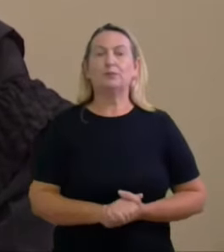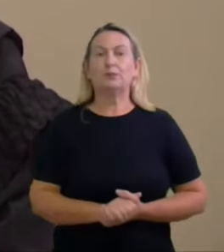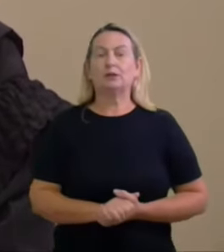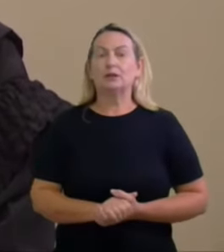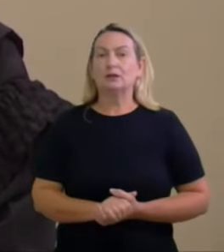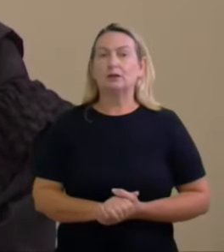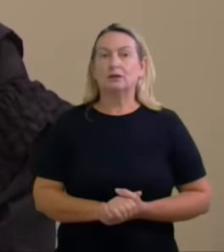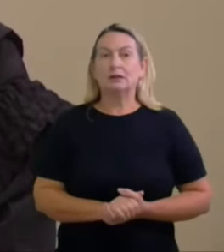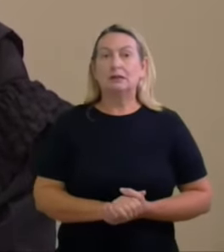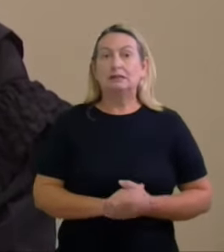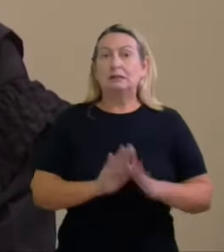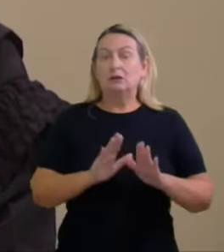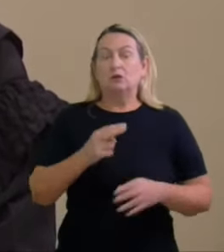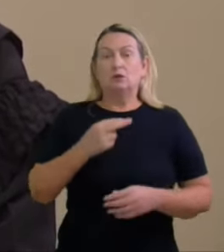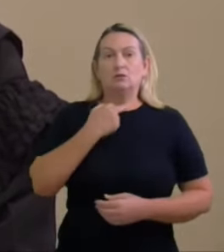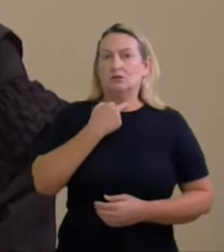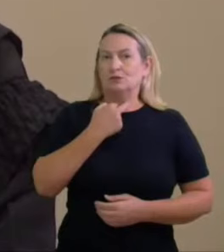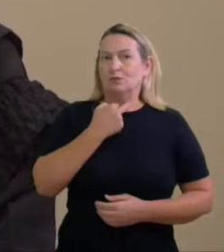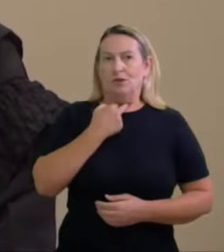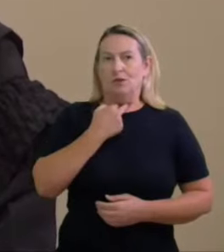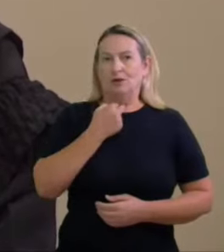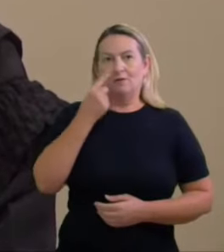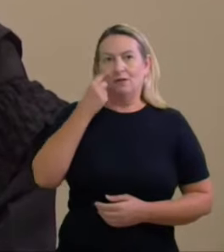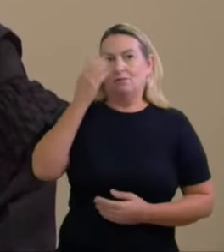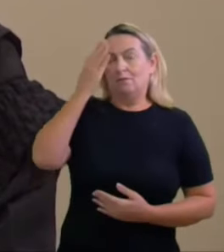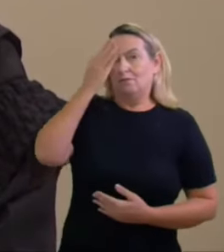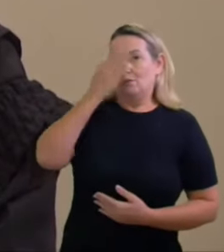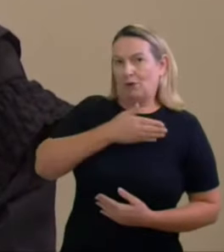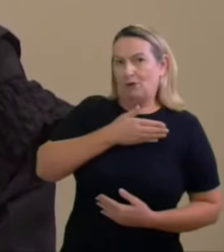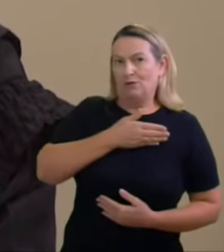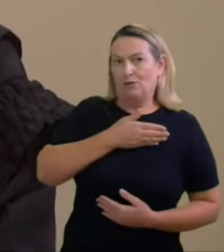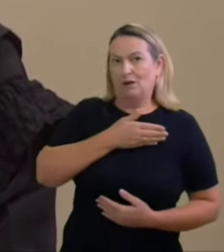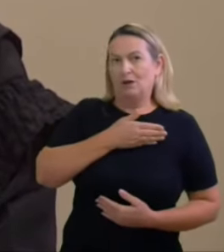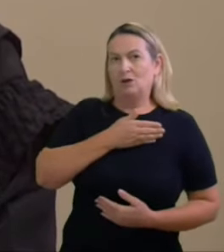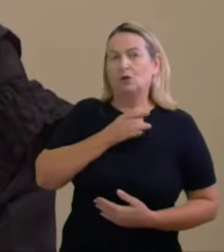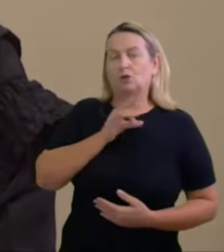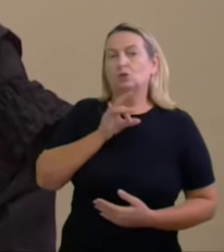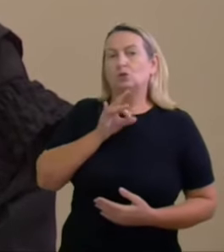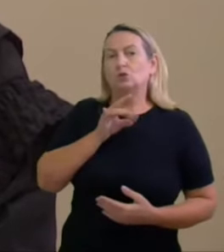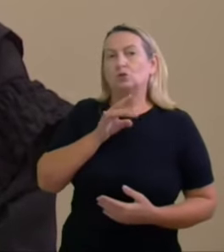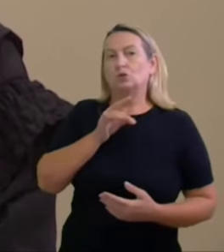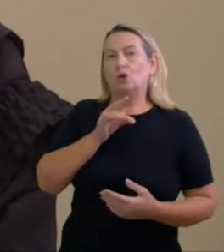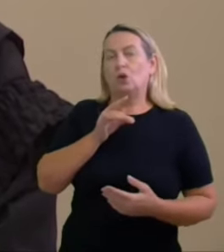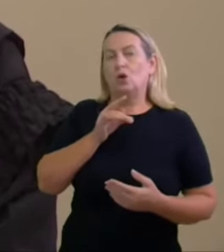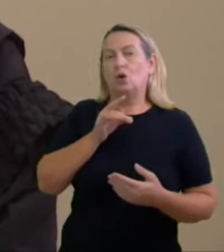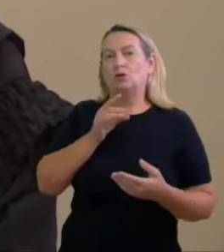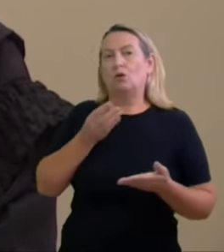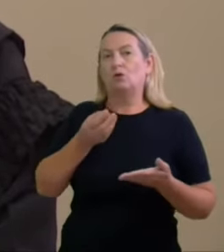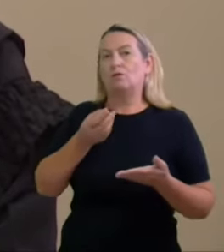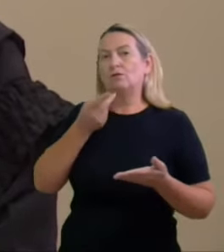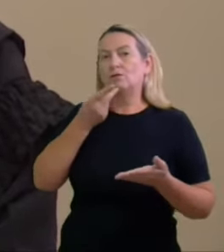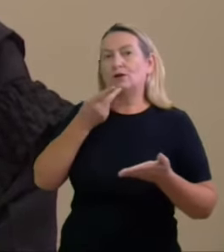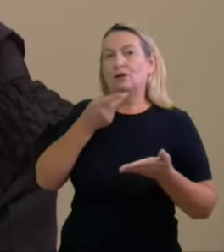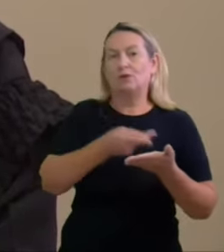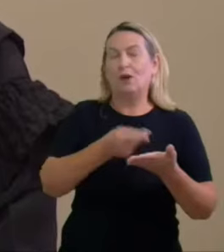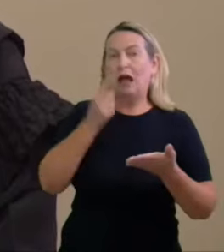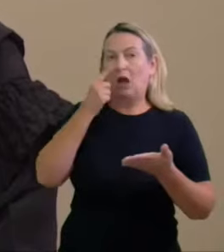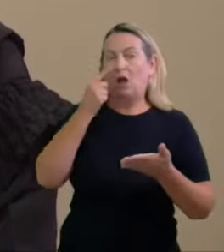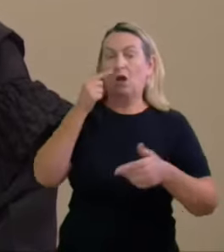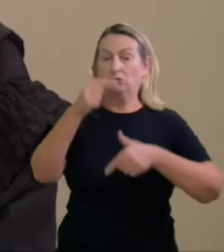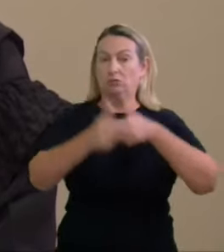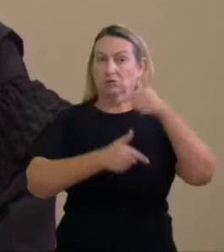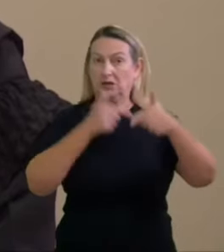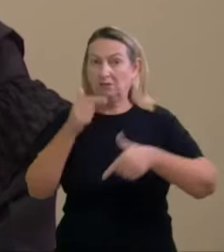não se pode assim tomar como prova ainda a simples menção feita por terceiros na ação monitória de que os serviços seriam destinados ao